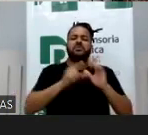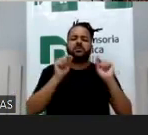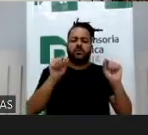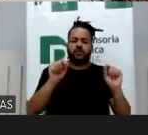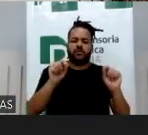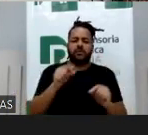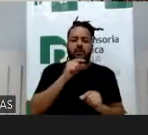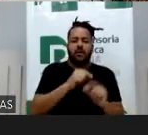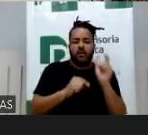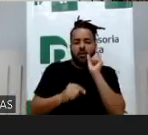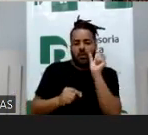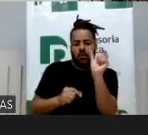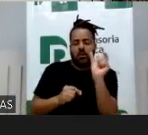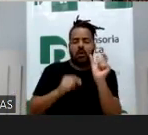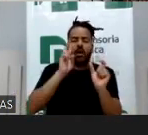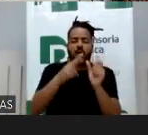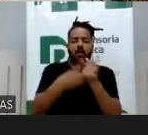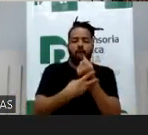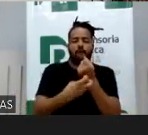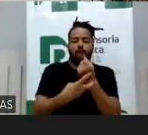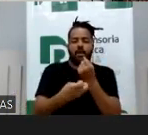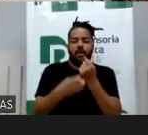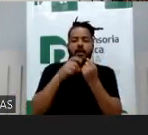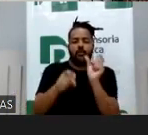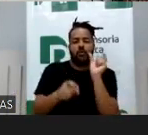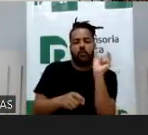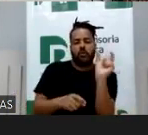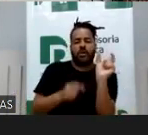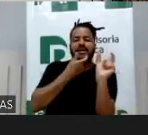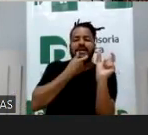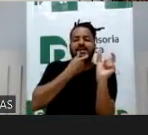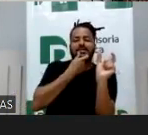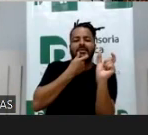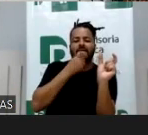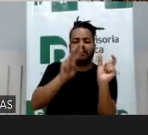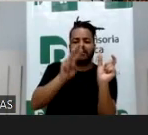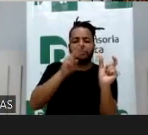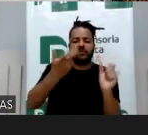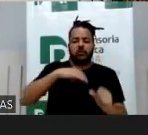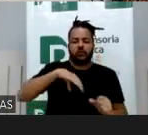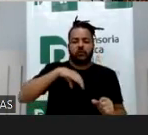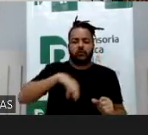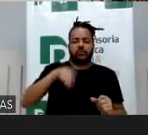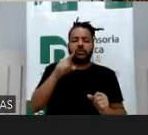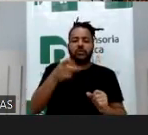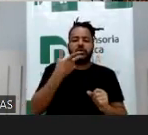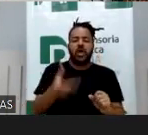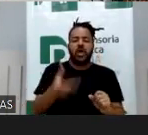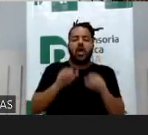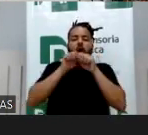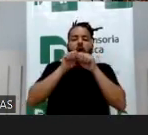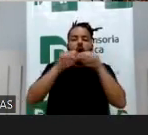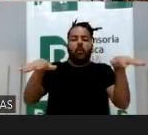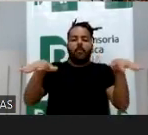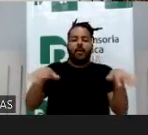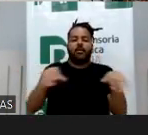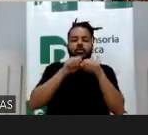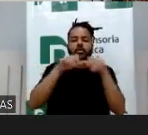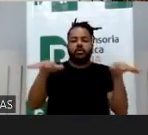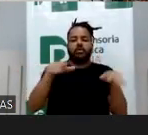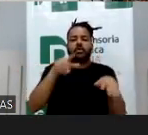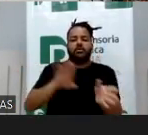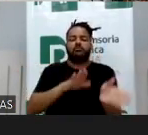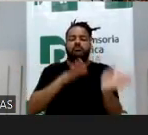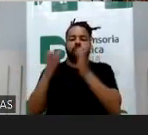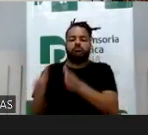to share, o verbo que é compartilhar em inglês, e o parent, que é ligado à ideia de autoridade parental, de exercício